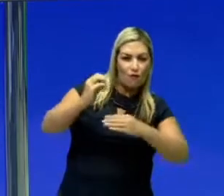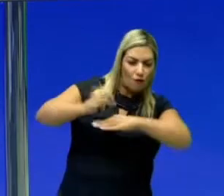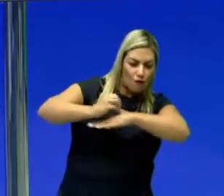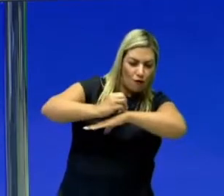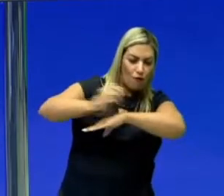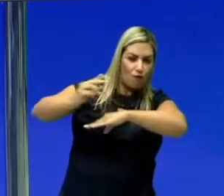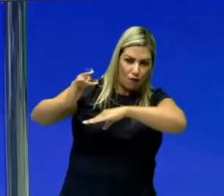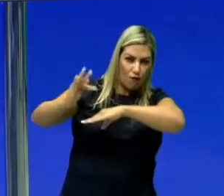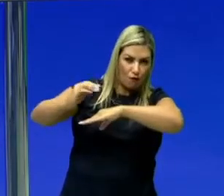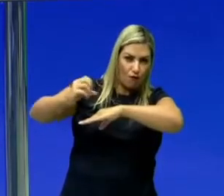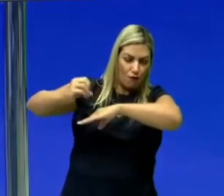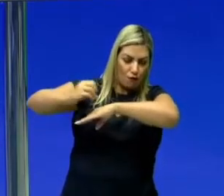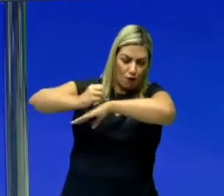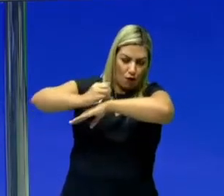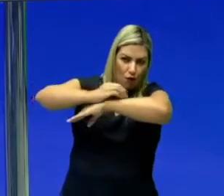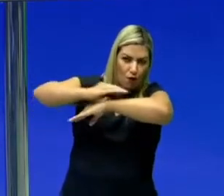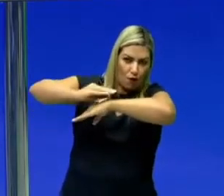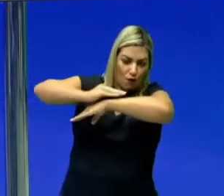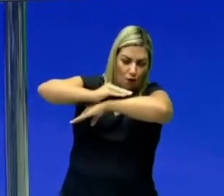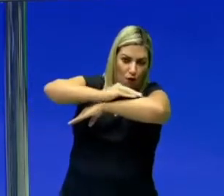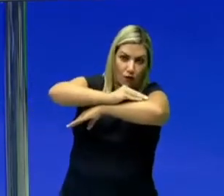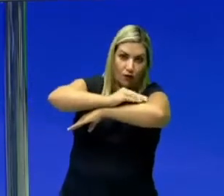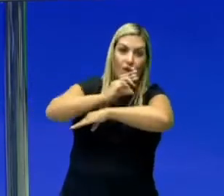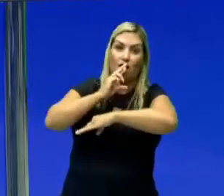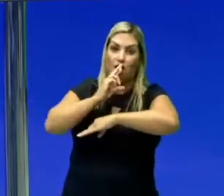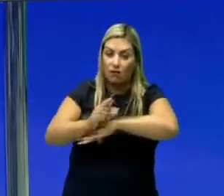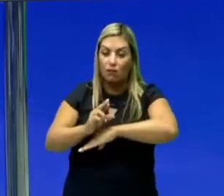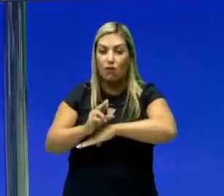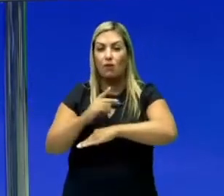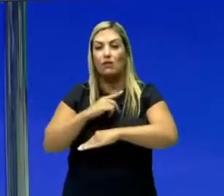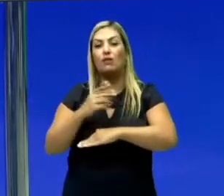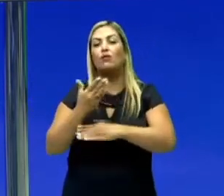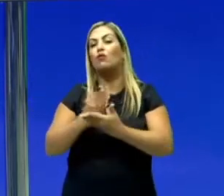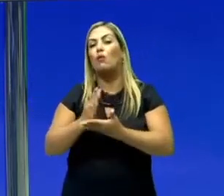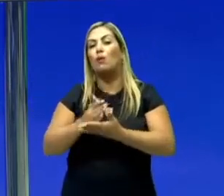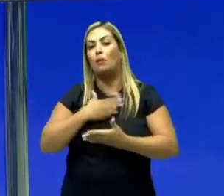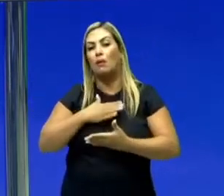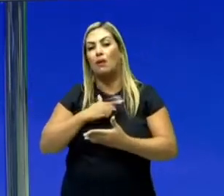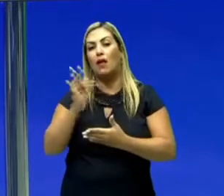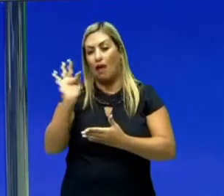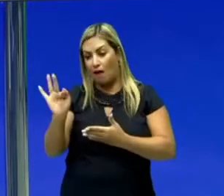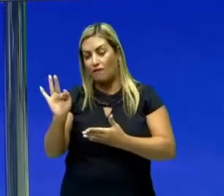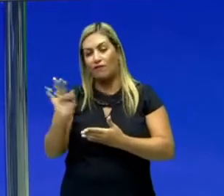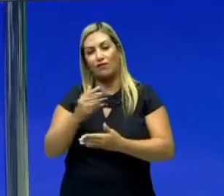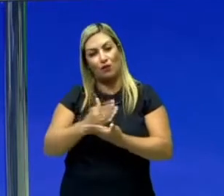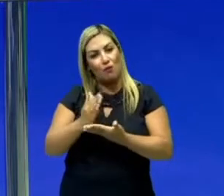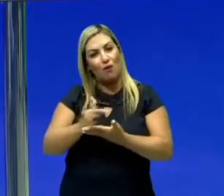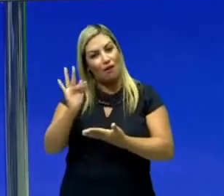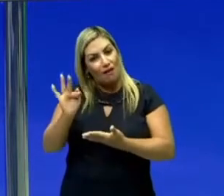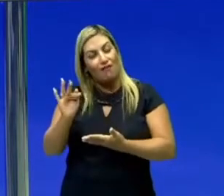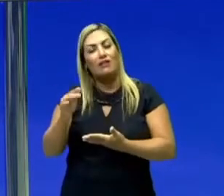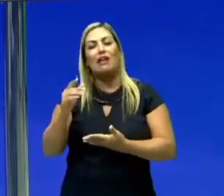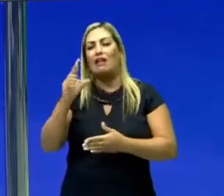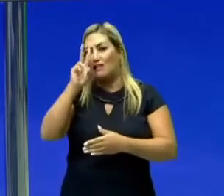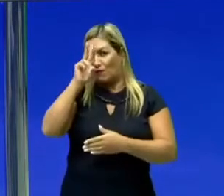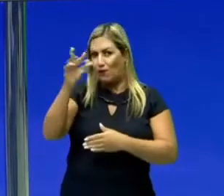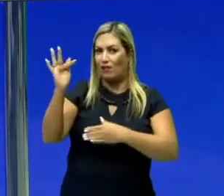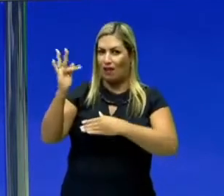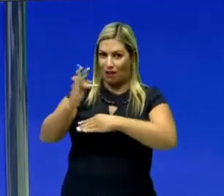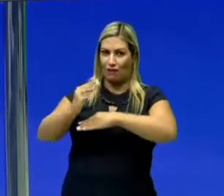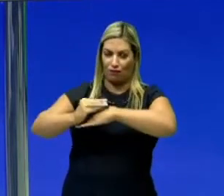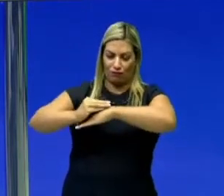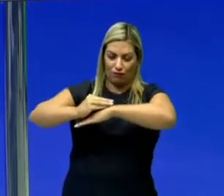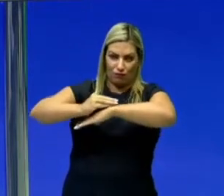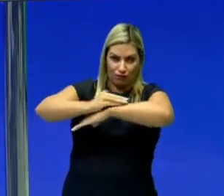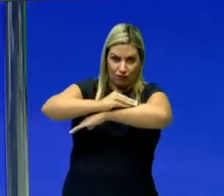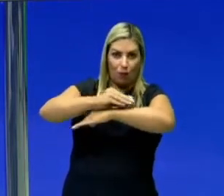resultante. É o resultado das forças, só sobrou para mim quem? A minha força F. Então essa força F, quando é aplicada